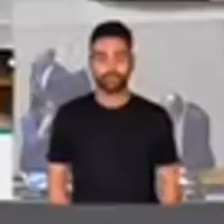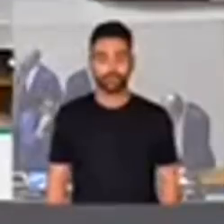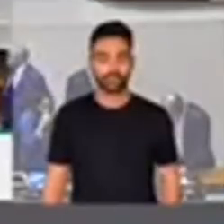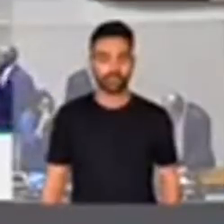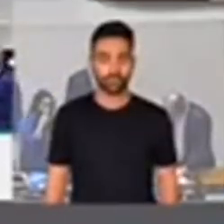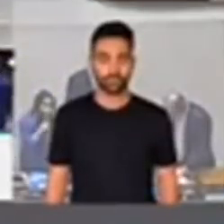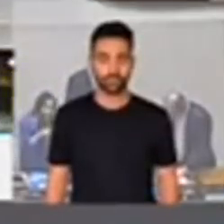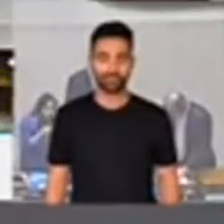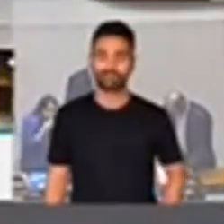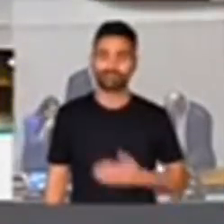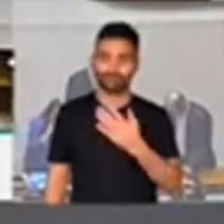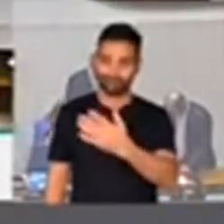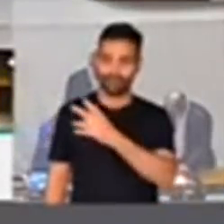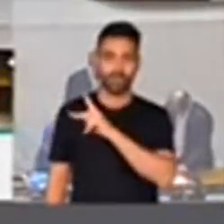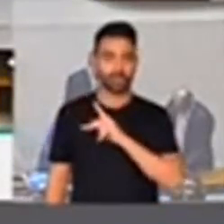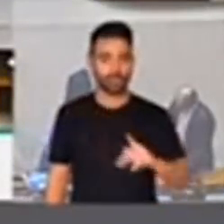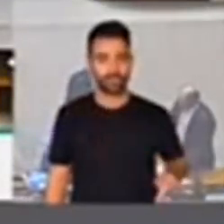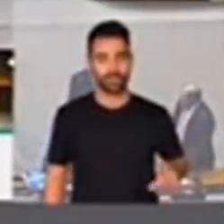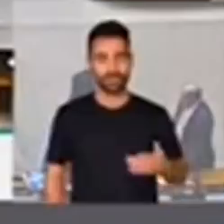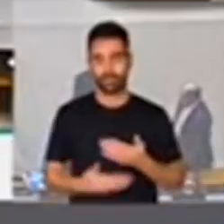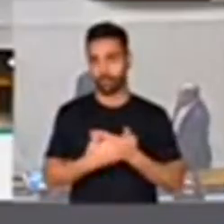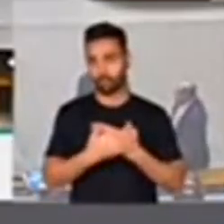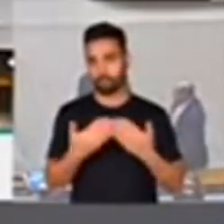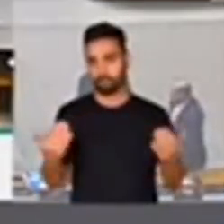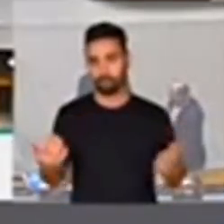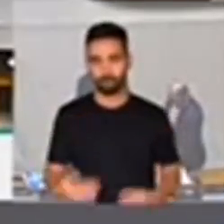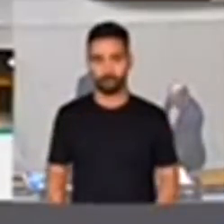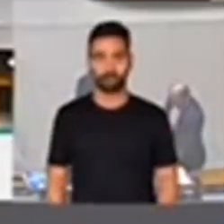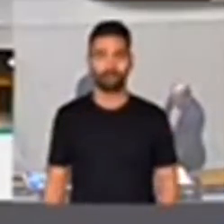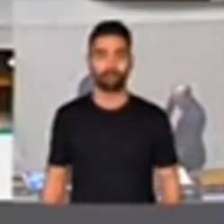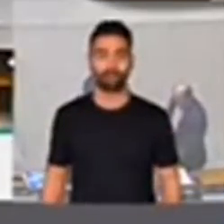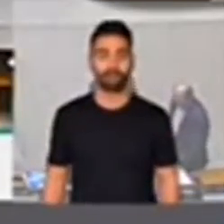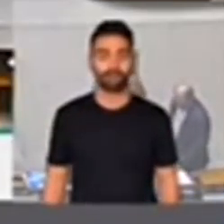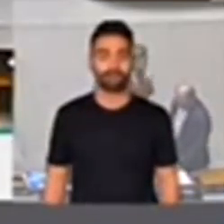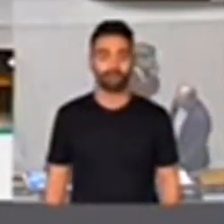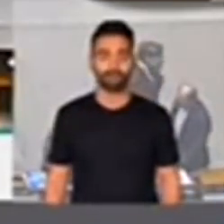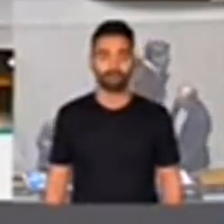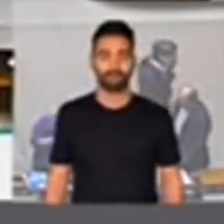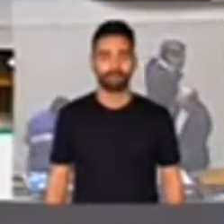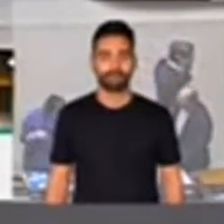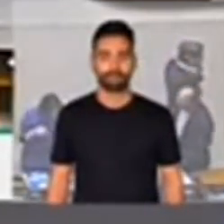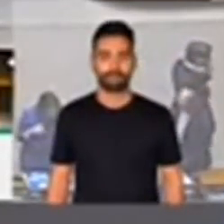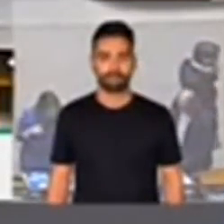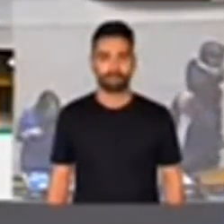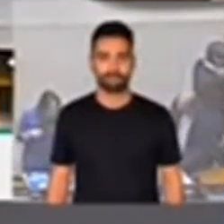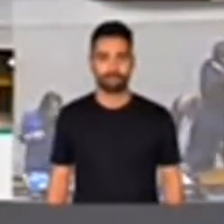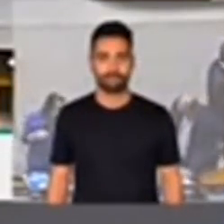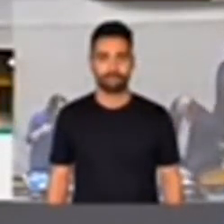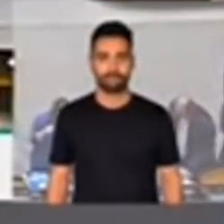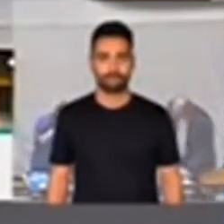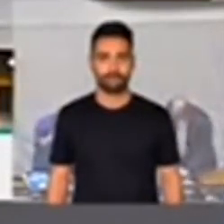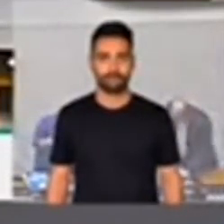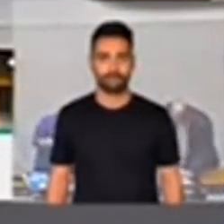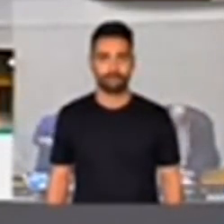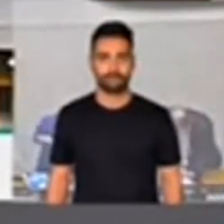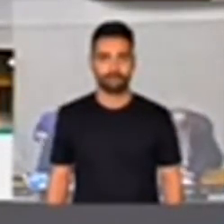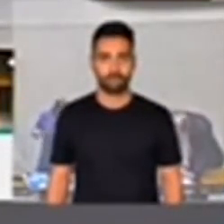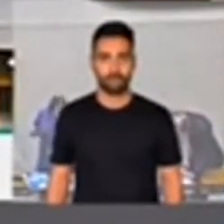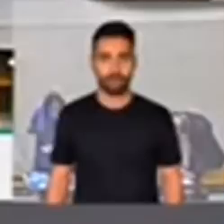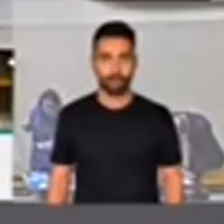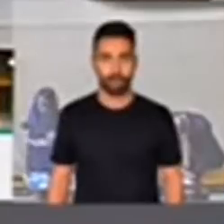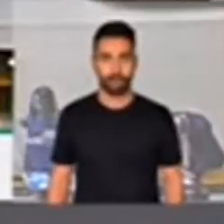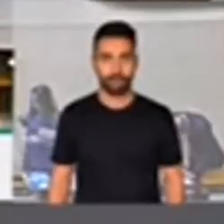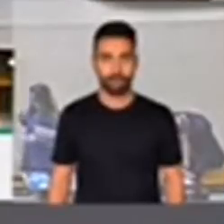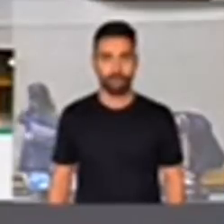Senhora Presidenta, senhores e senhoras, não é com satisfação que